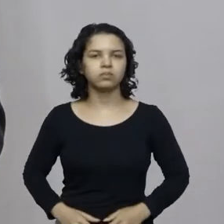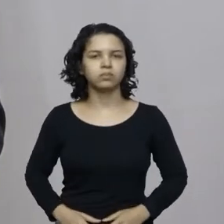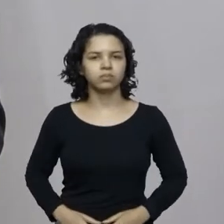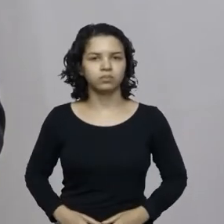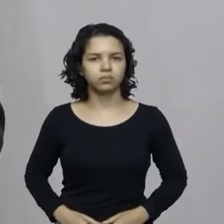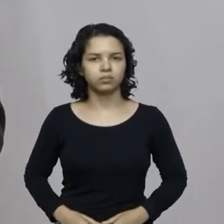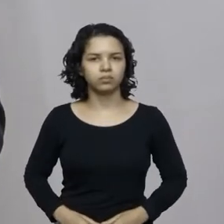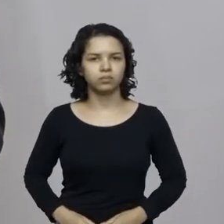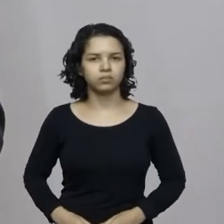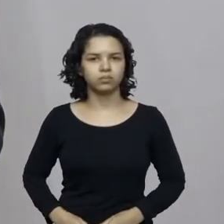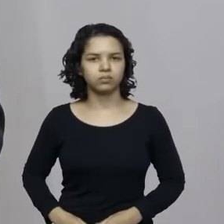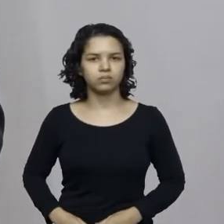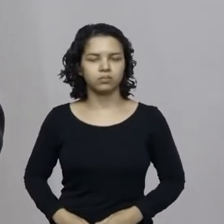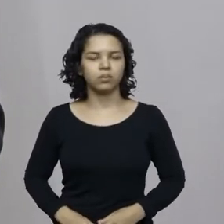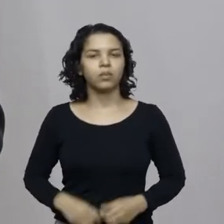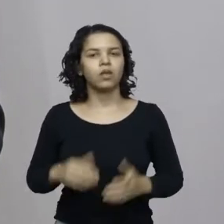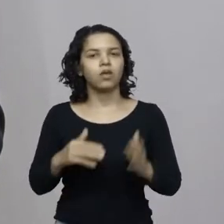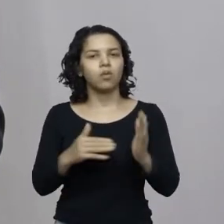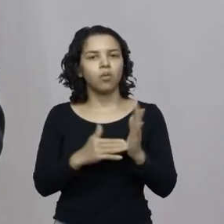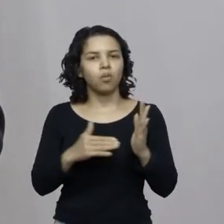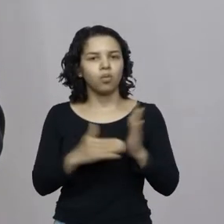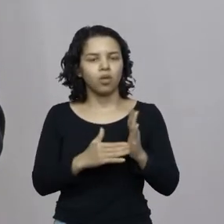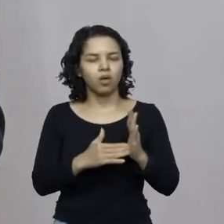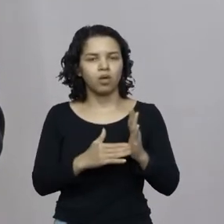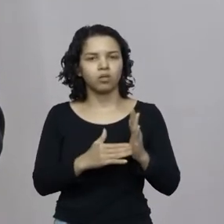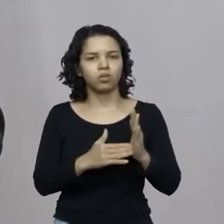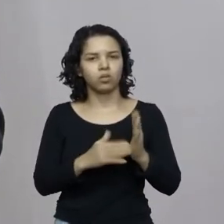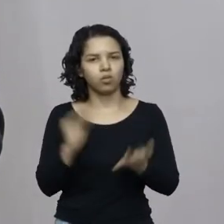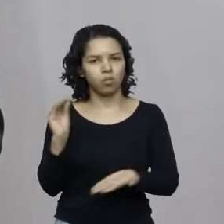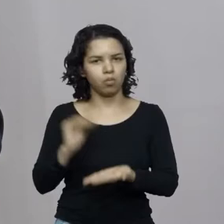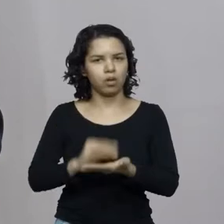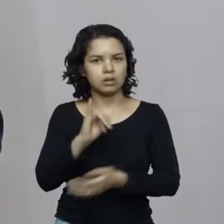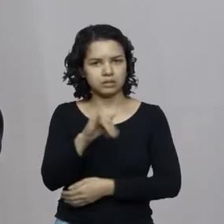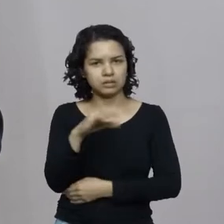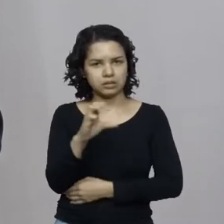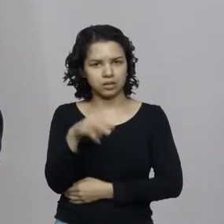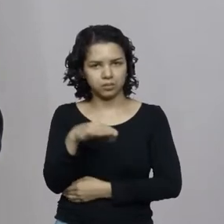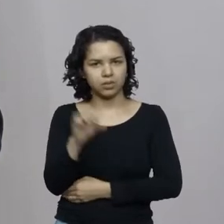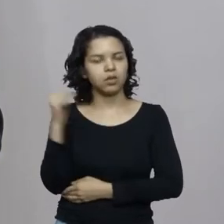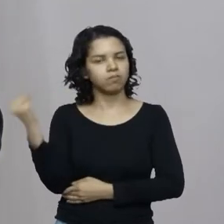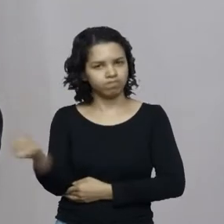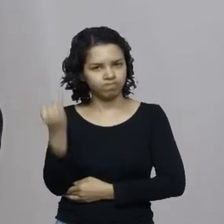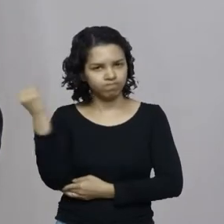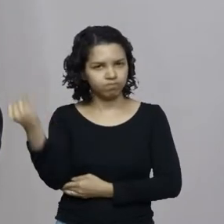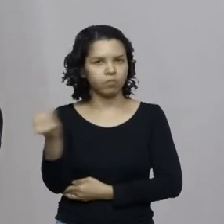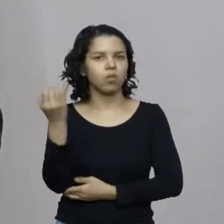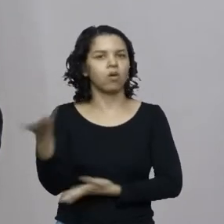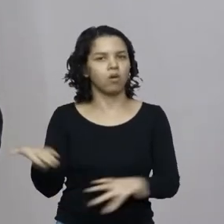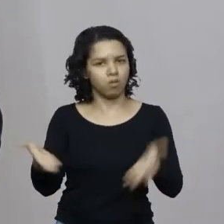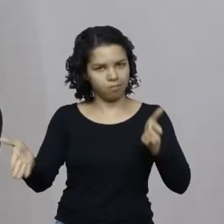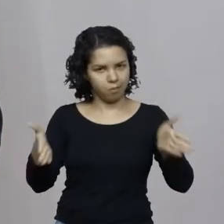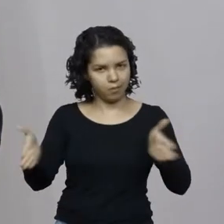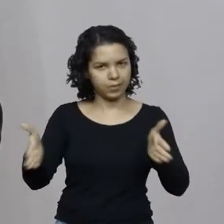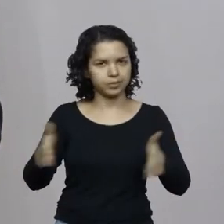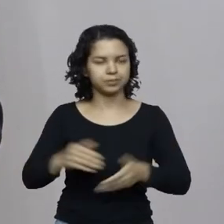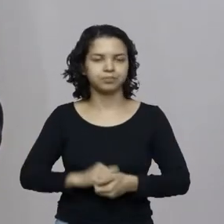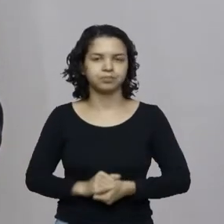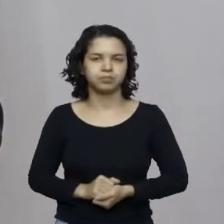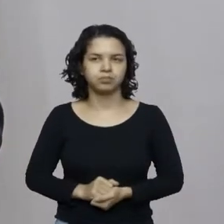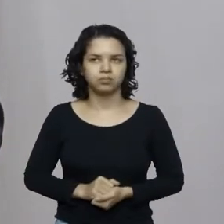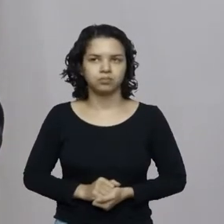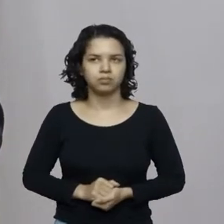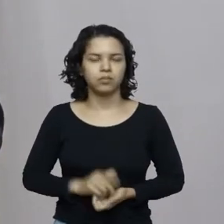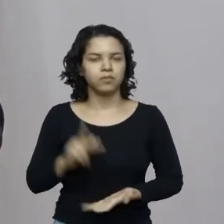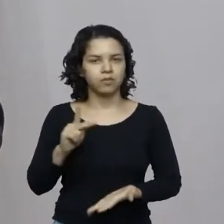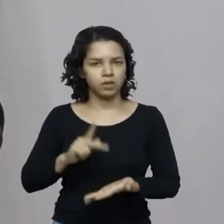Estipular um teto para o ICMS é de fundamental importância no momento que nós vivemos. Bem